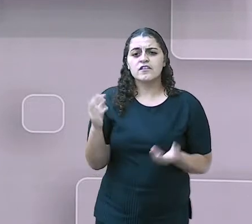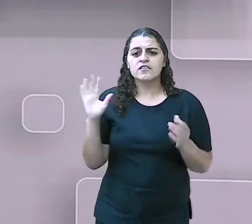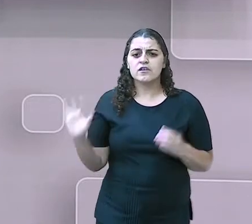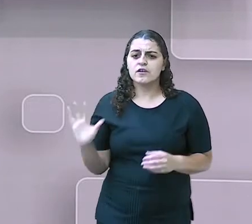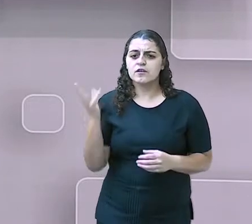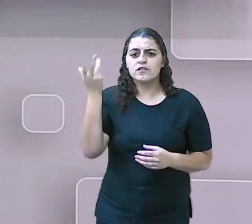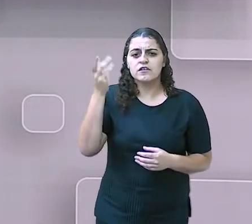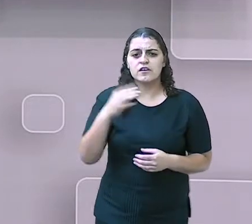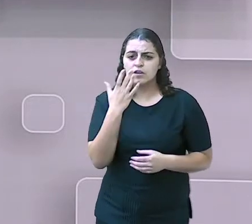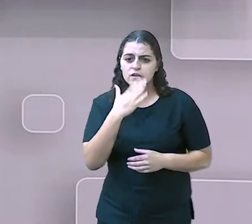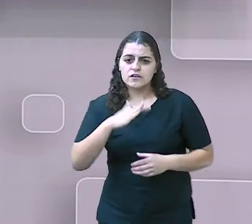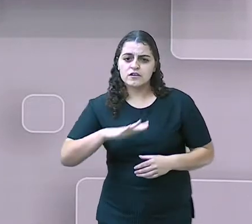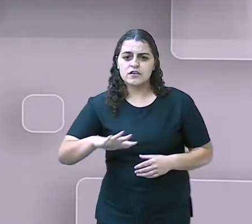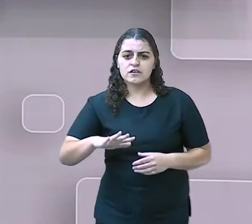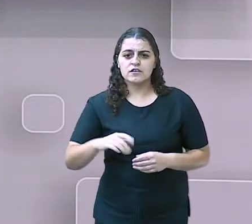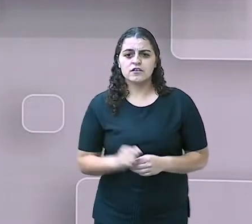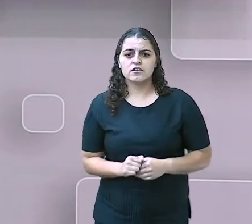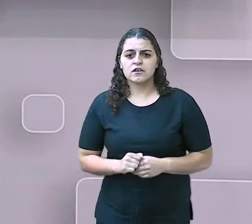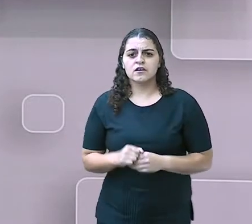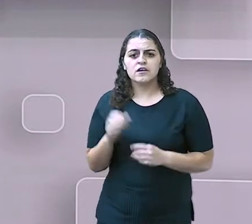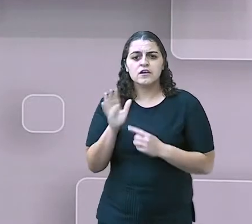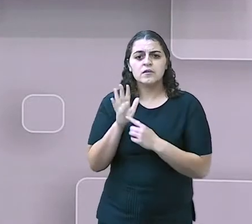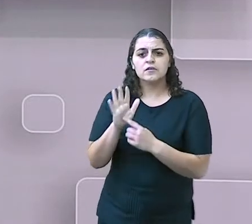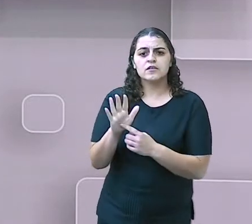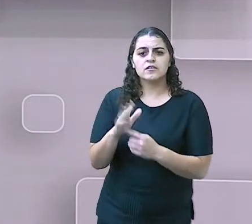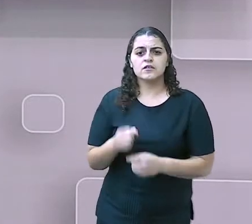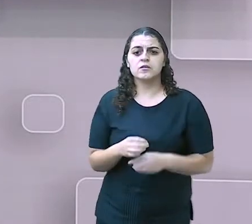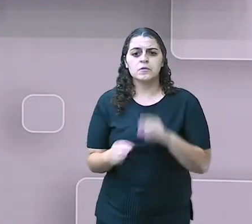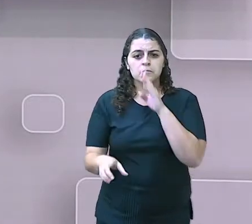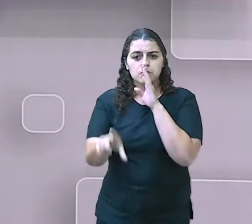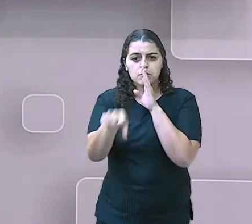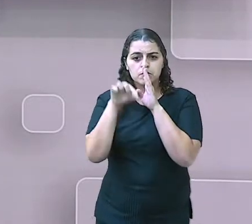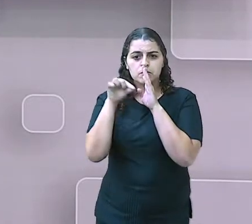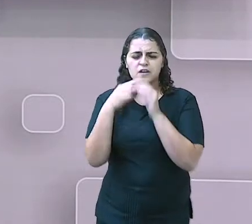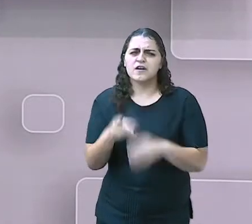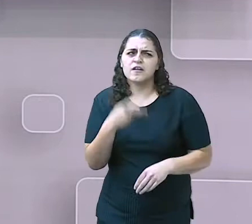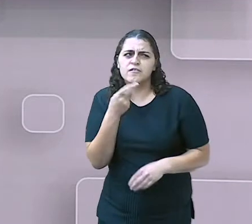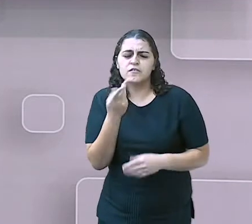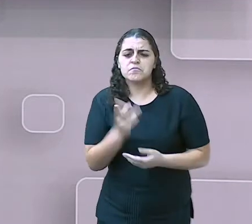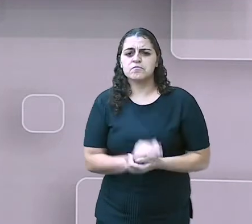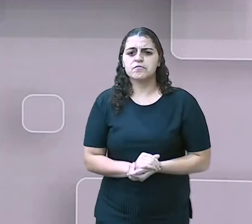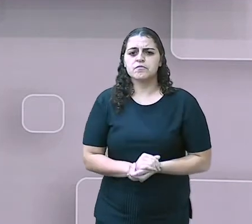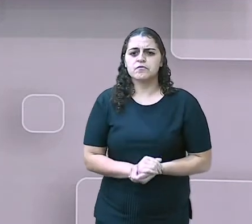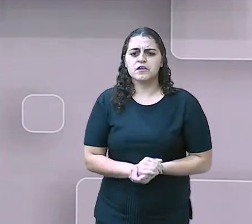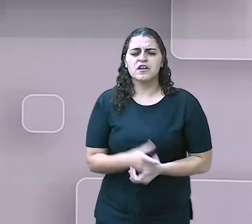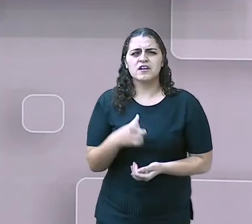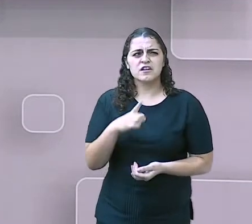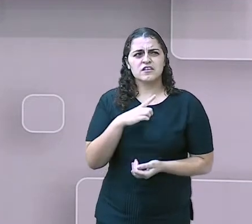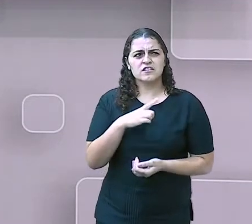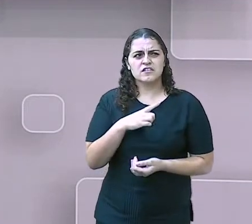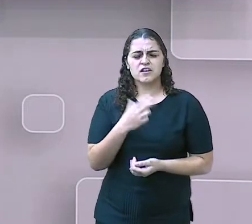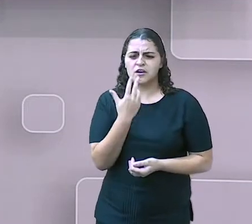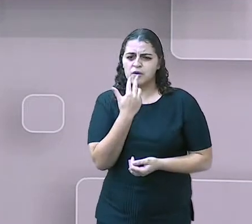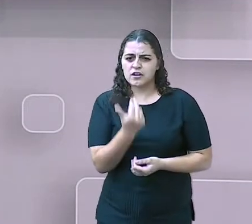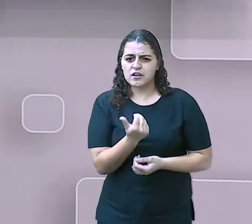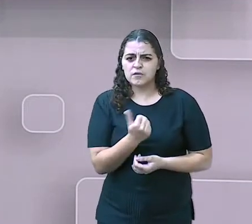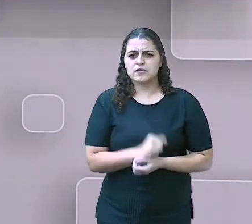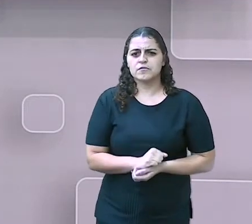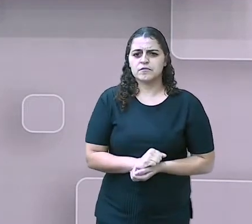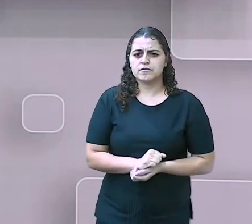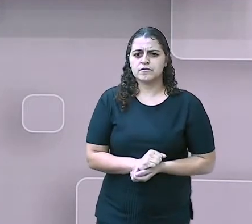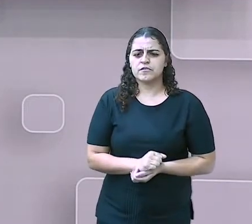acontece com essas crianças que apresentam mutismo seletivo? Será que elas falam? Será que elas têm aí alguma linguagem?